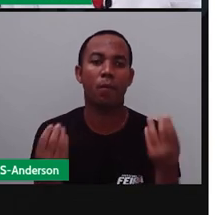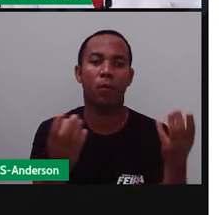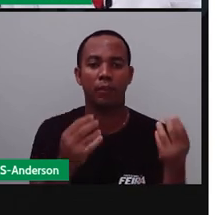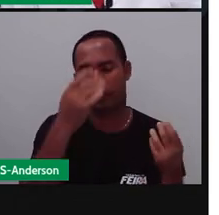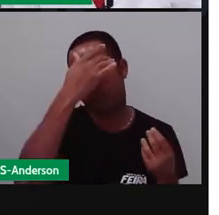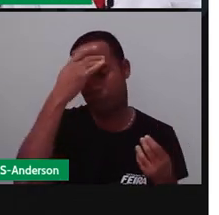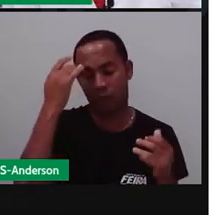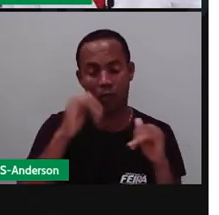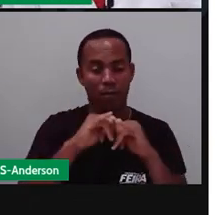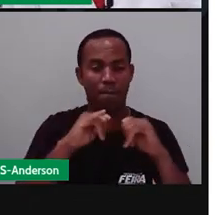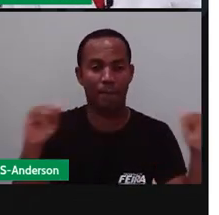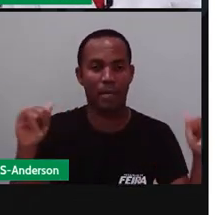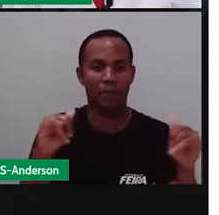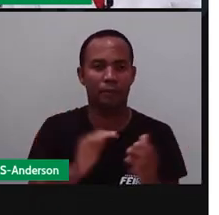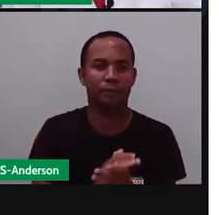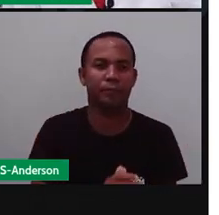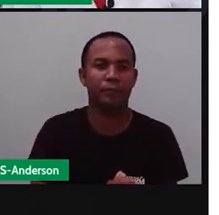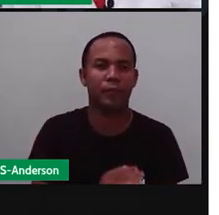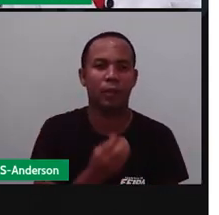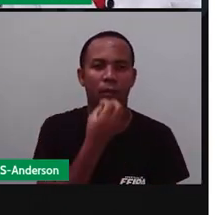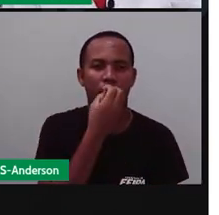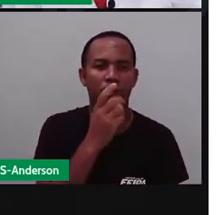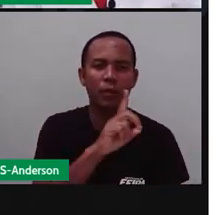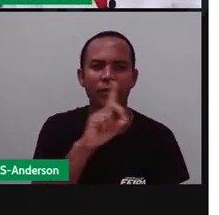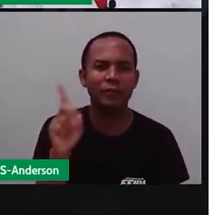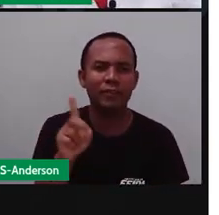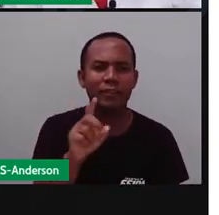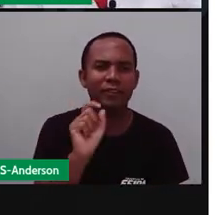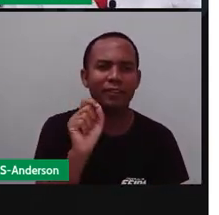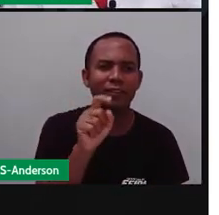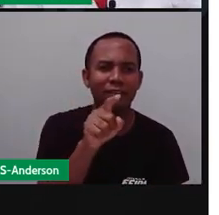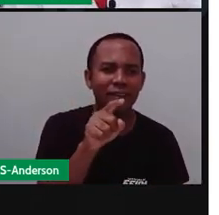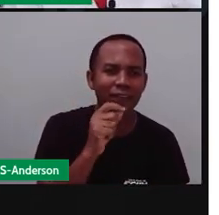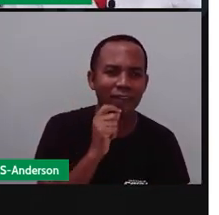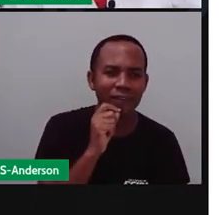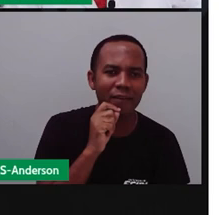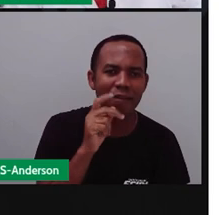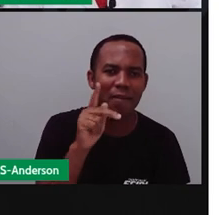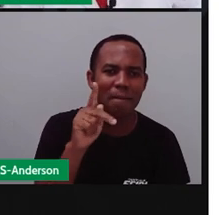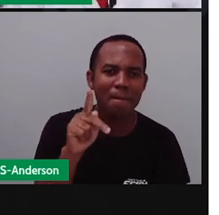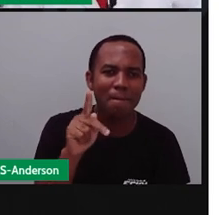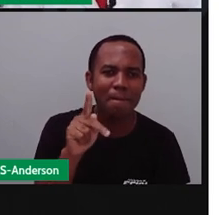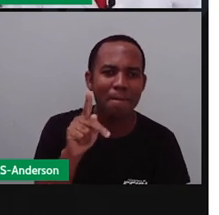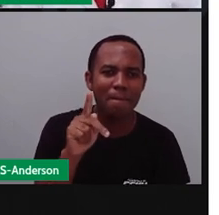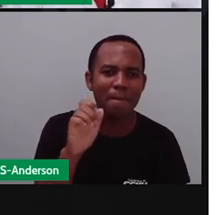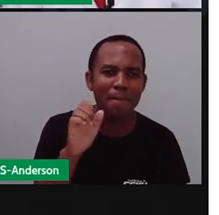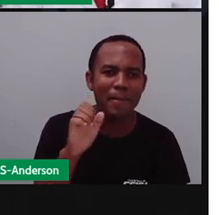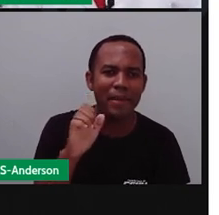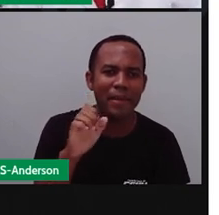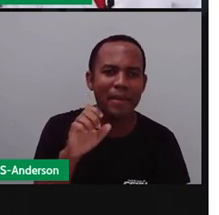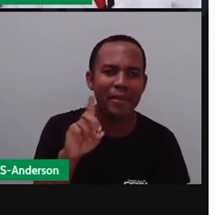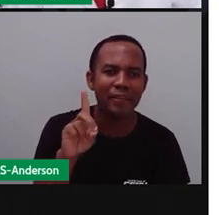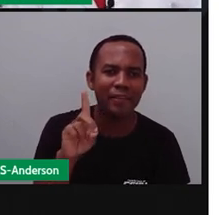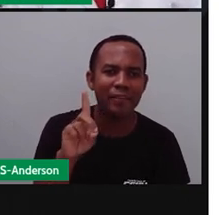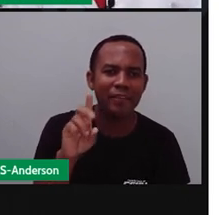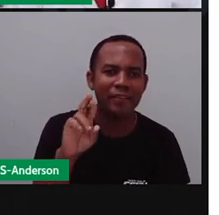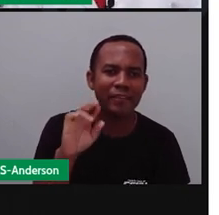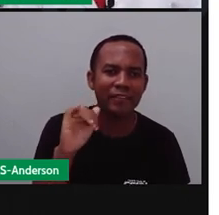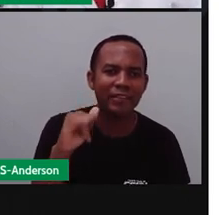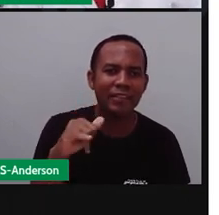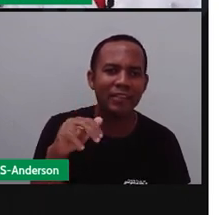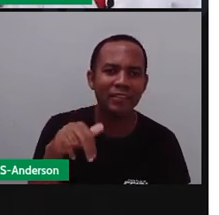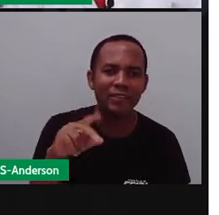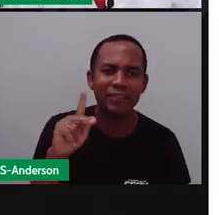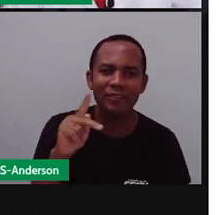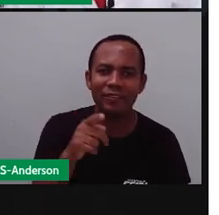Pedrinho Queiroz disse, bom dia, bom dia, Pedrinho. Leandro Souza disse, meu